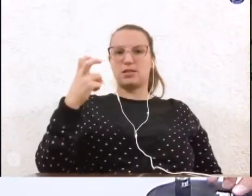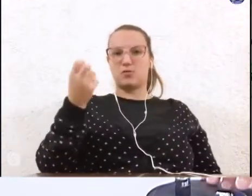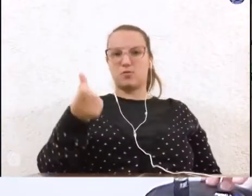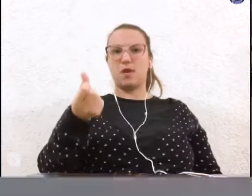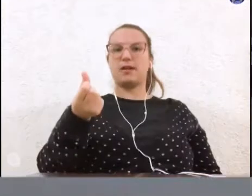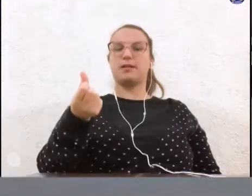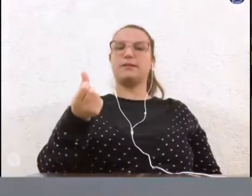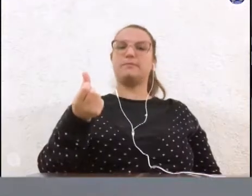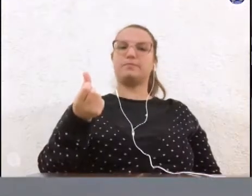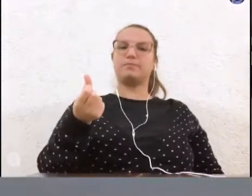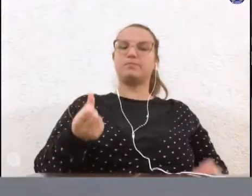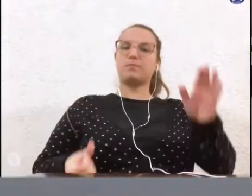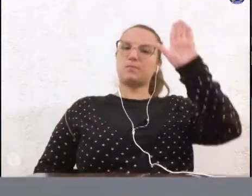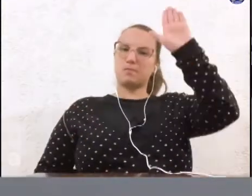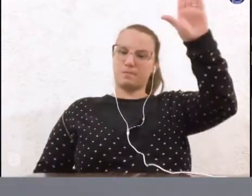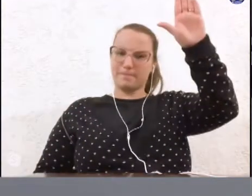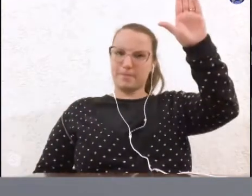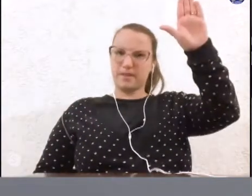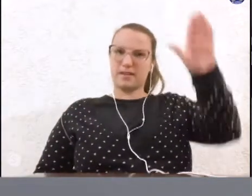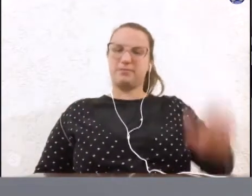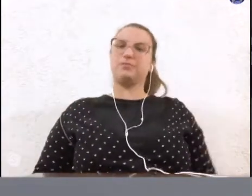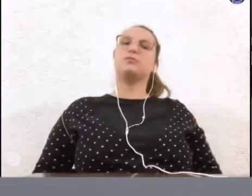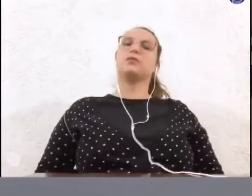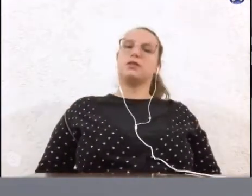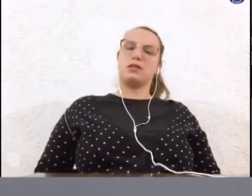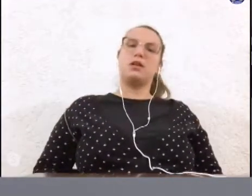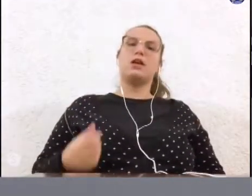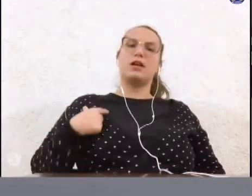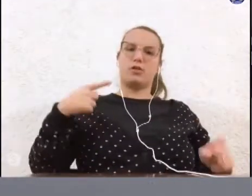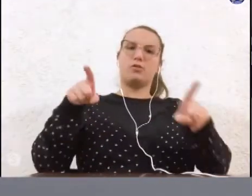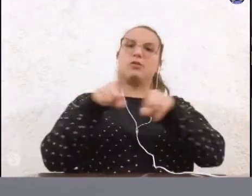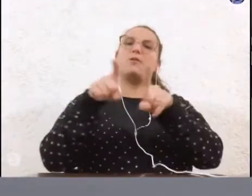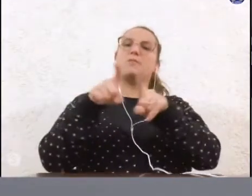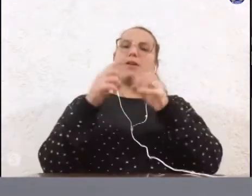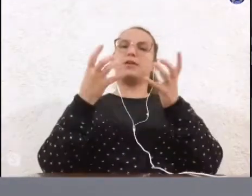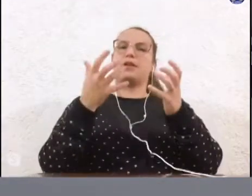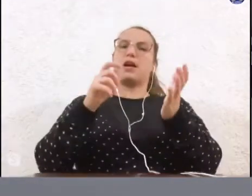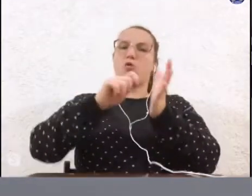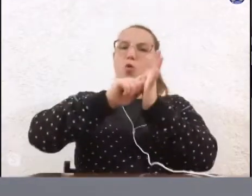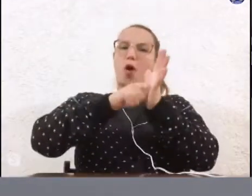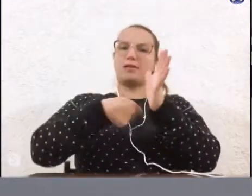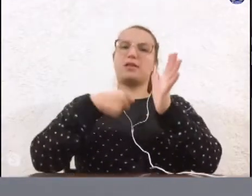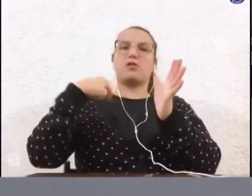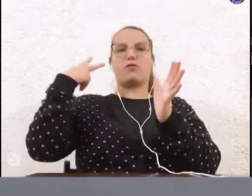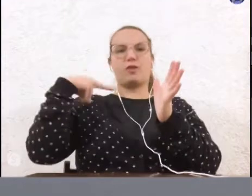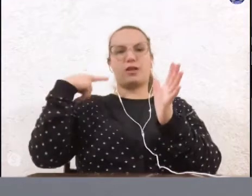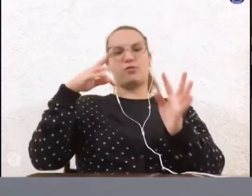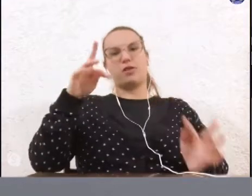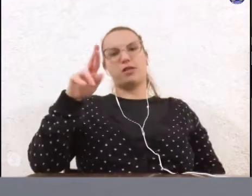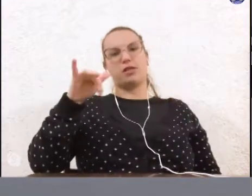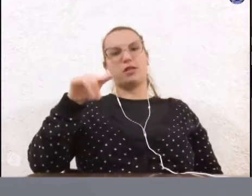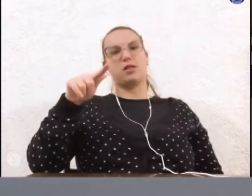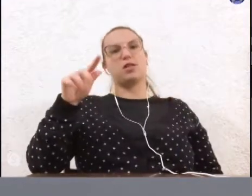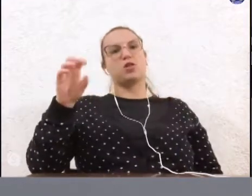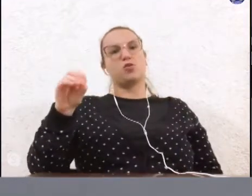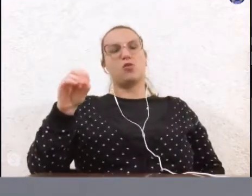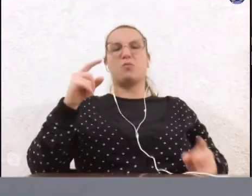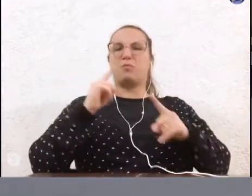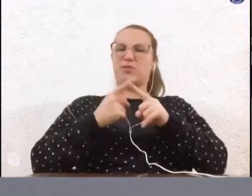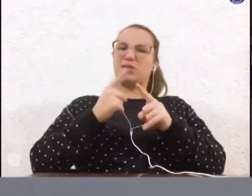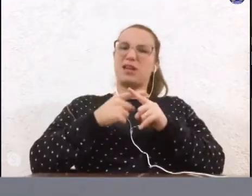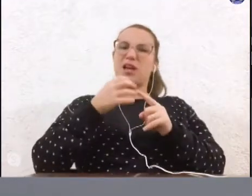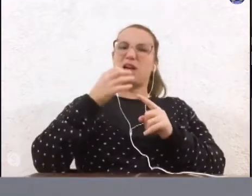Consulto ao Questão de ordem também, presidente. Tem a questão de ordem. Eu também gostaria de assinar com o vereador Trigo porque eu acho muito